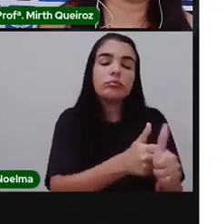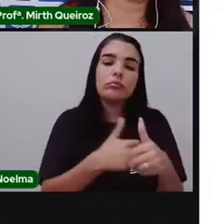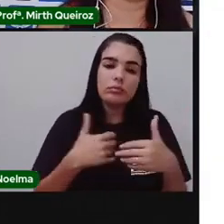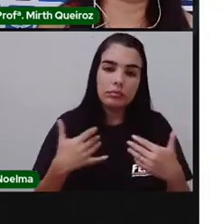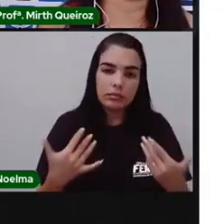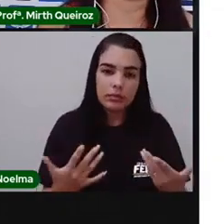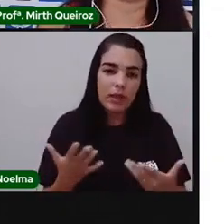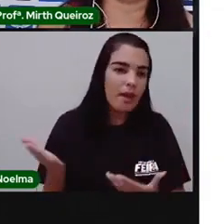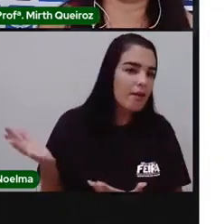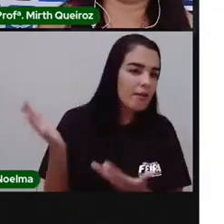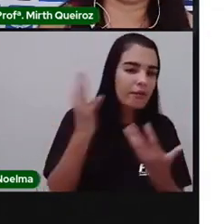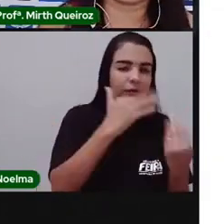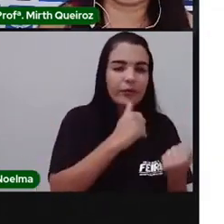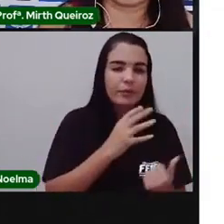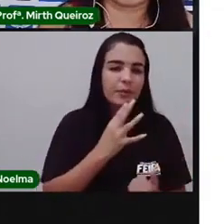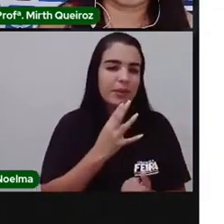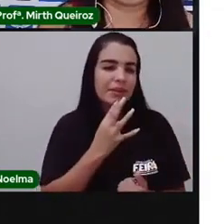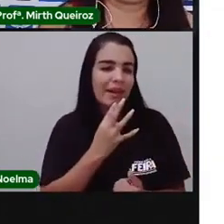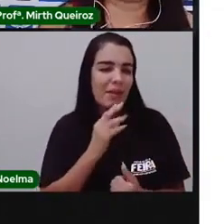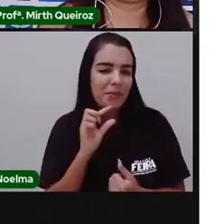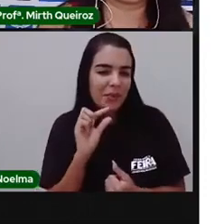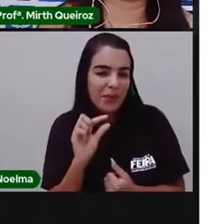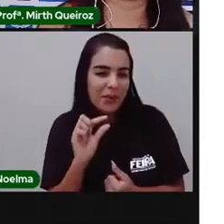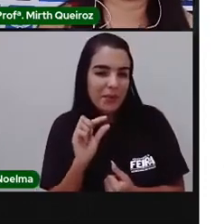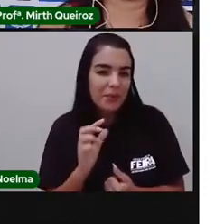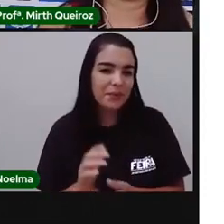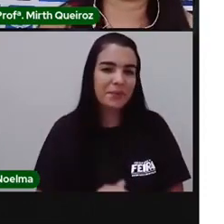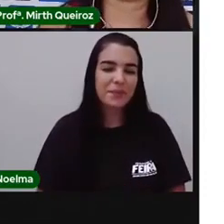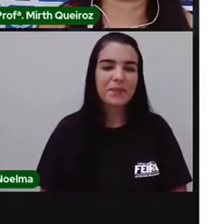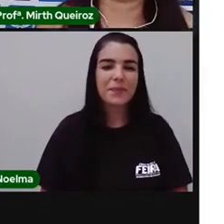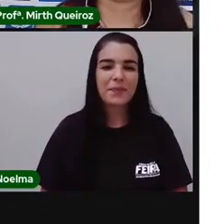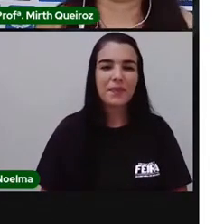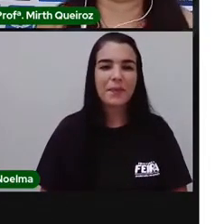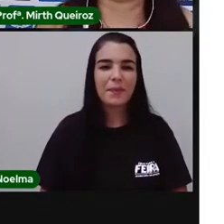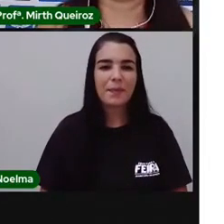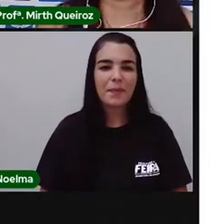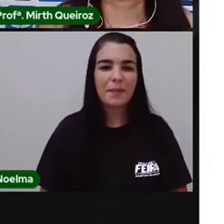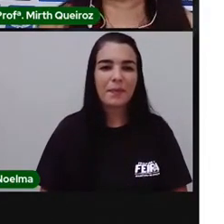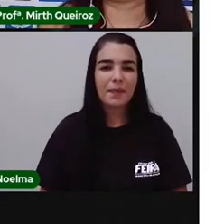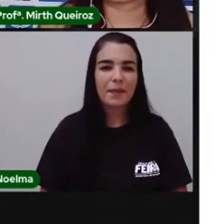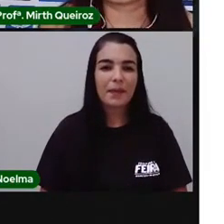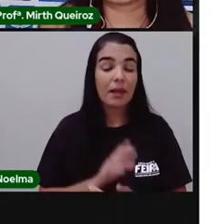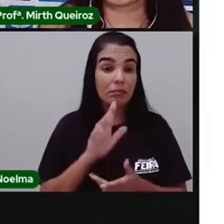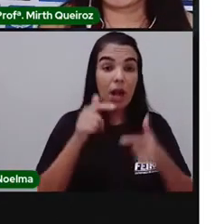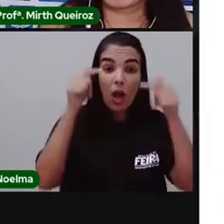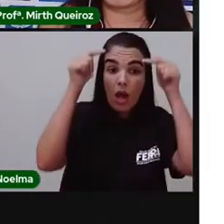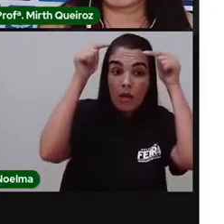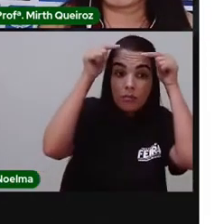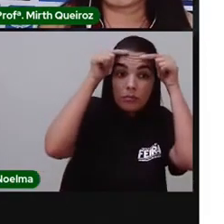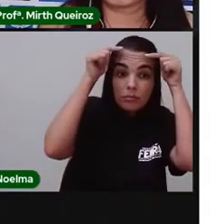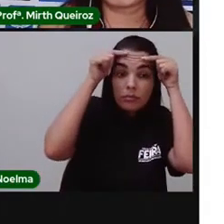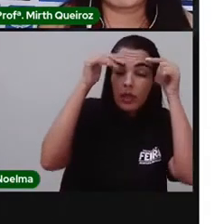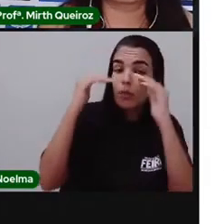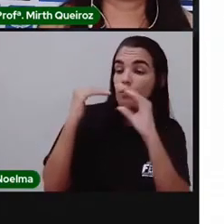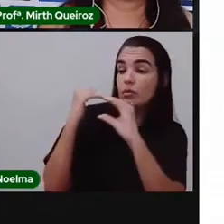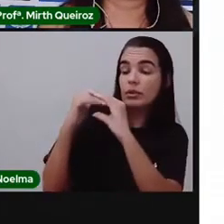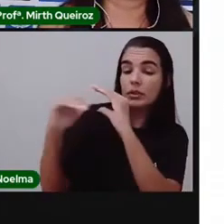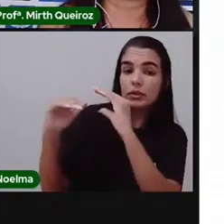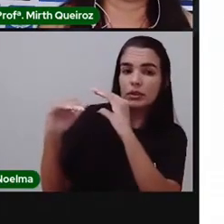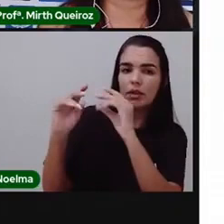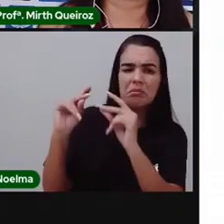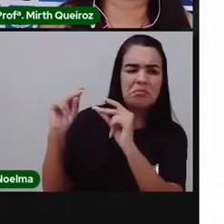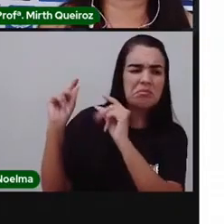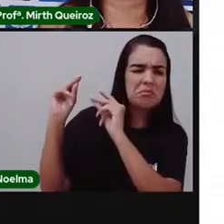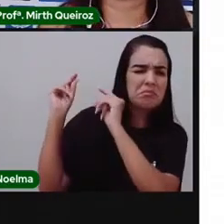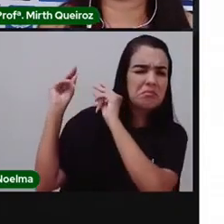conhecer um pouquinho mais sobre essas histórias? Vamos lá? O mensageiro e o imperador. Há